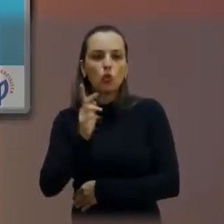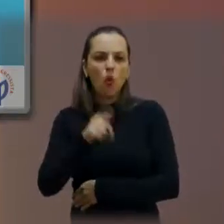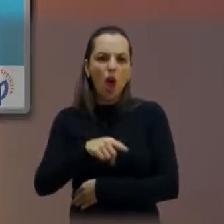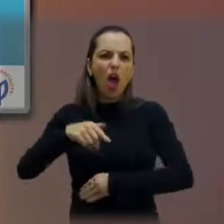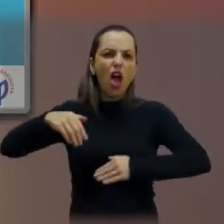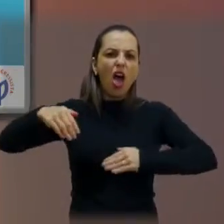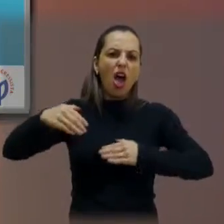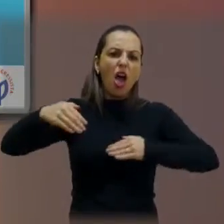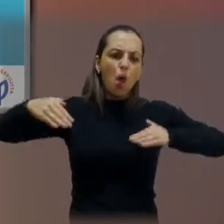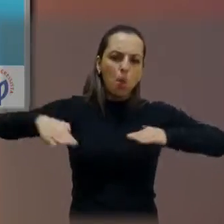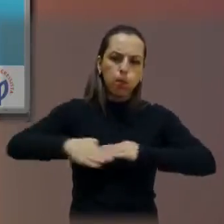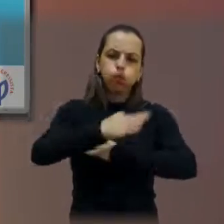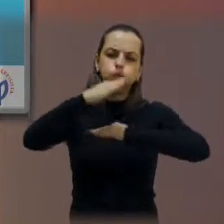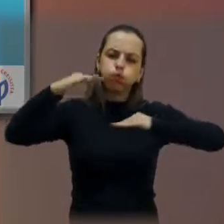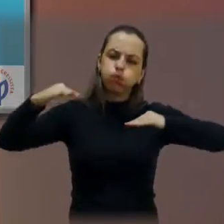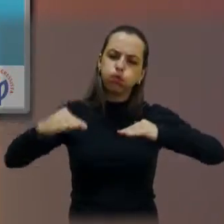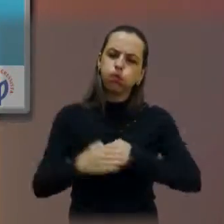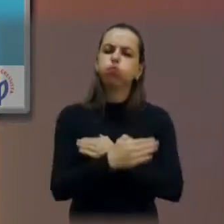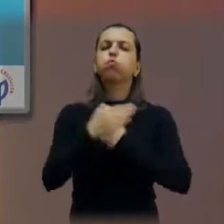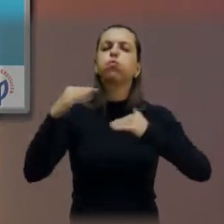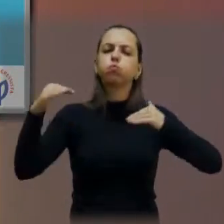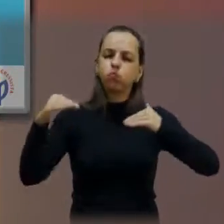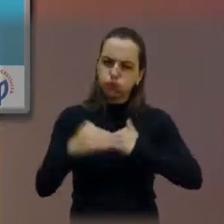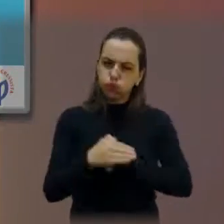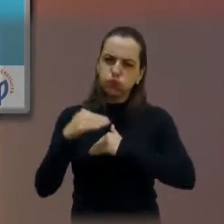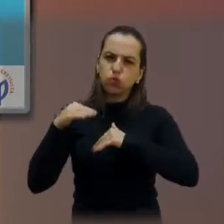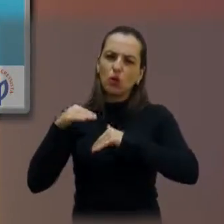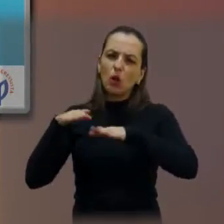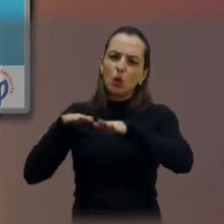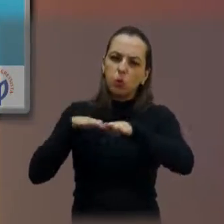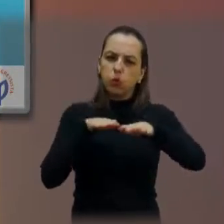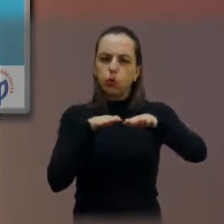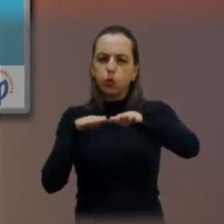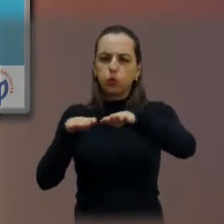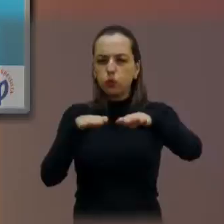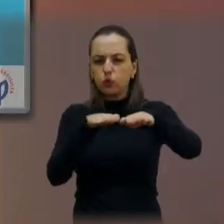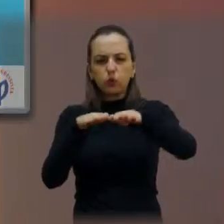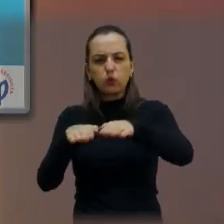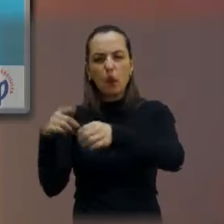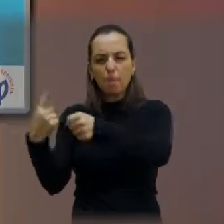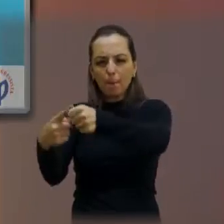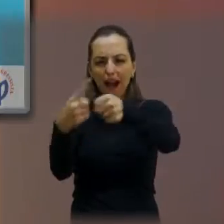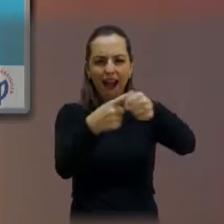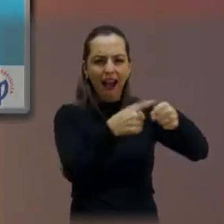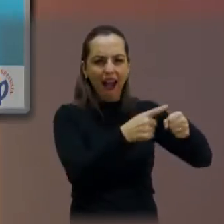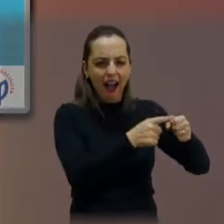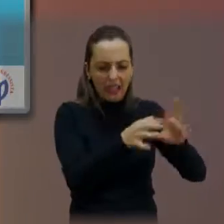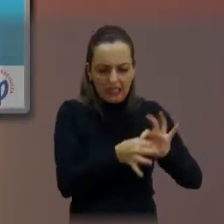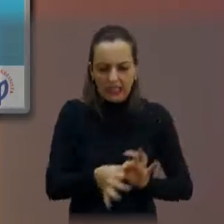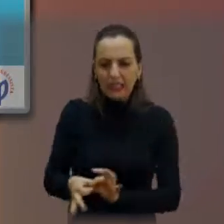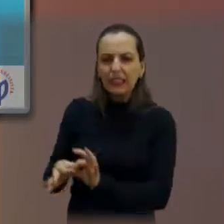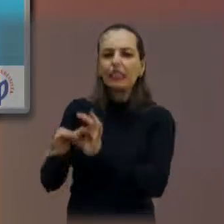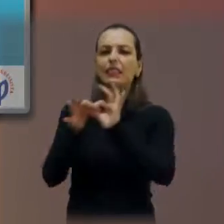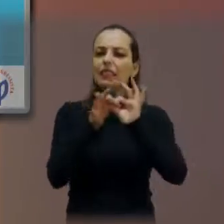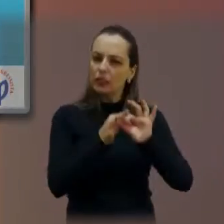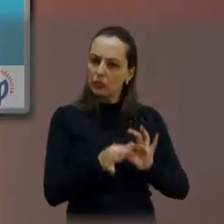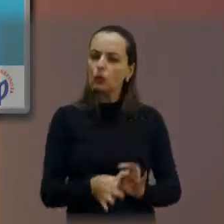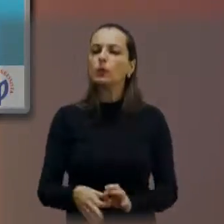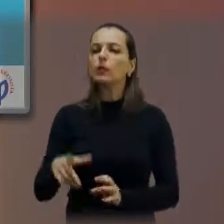via, um grande fluxo, que liga o centro, o Vale do Sol ao centro, que vem todos os